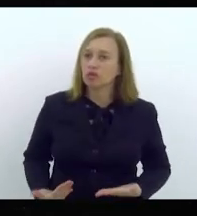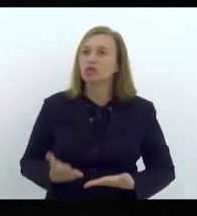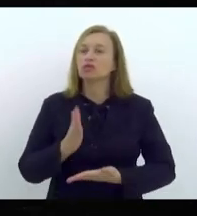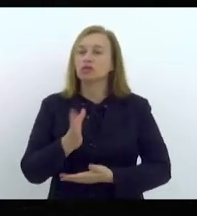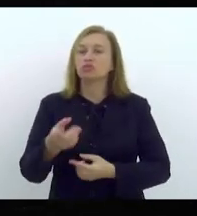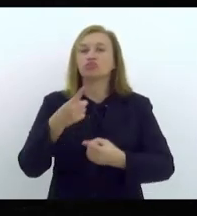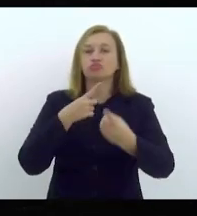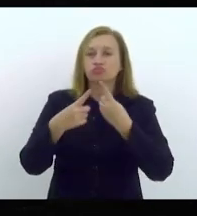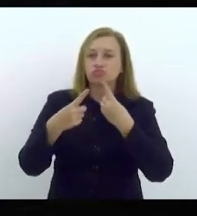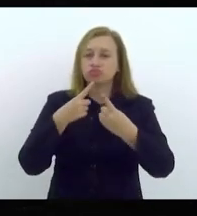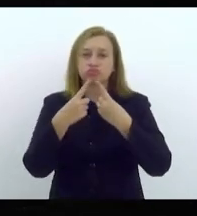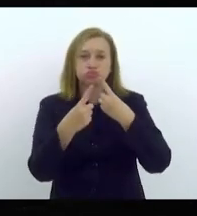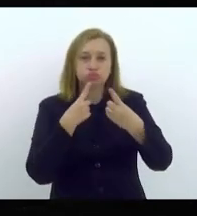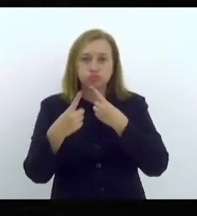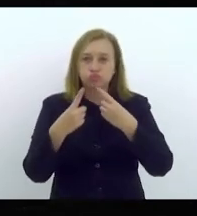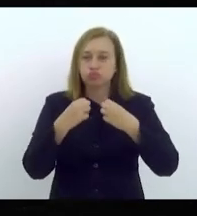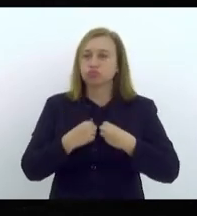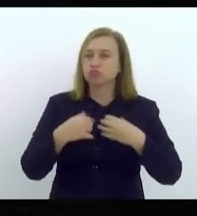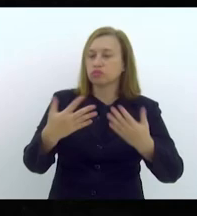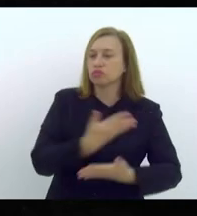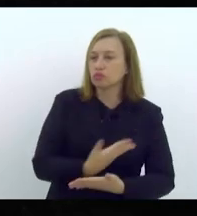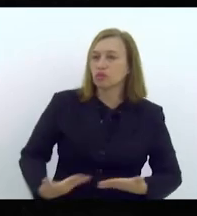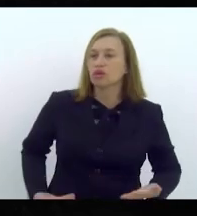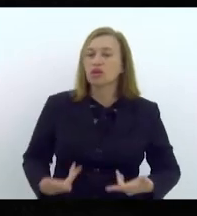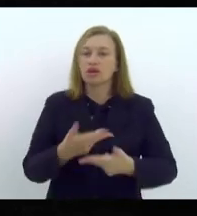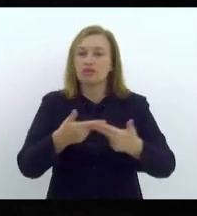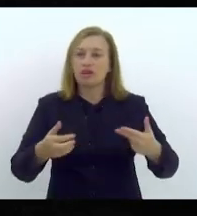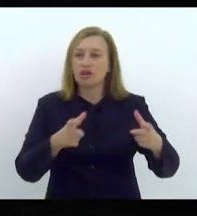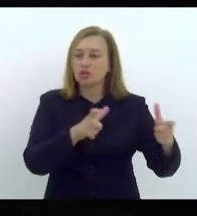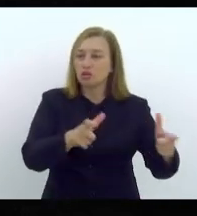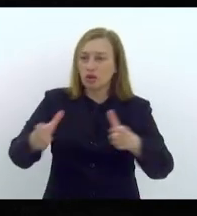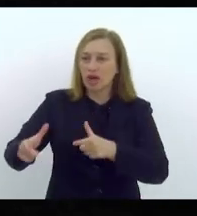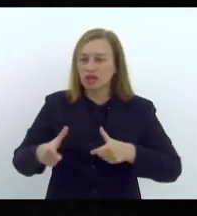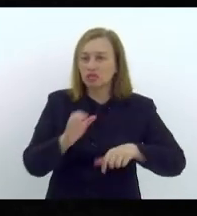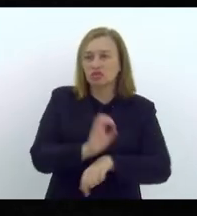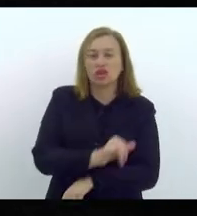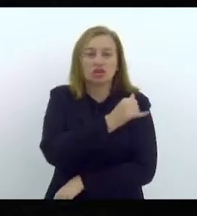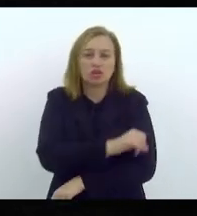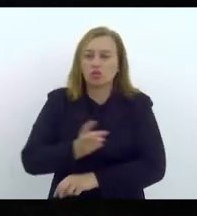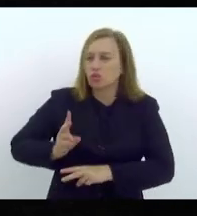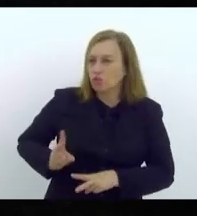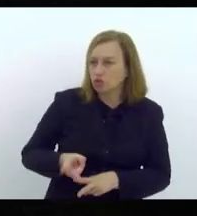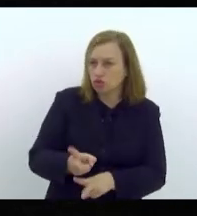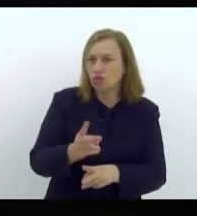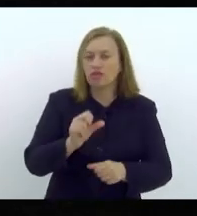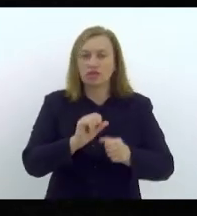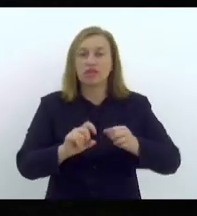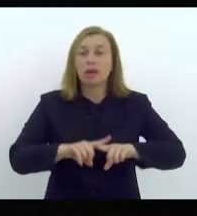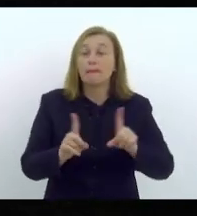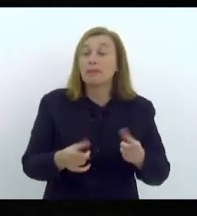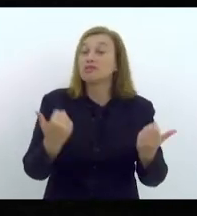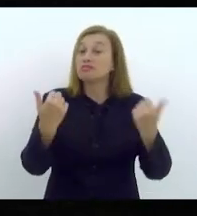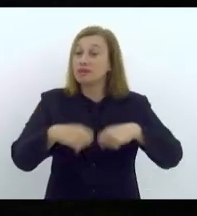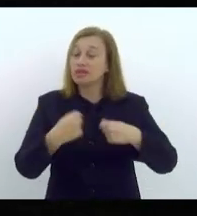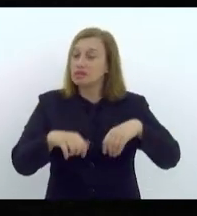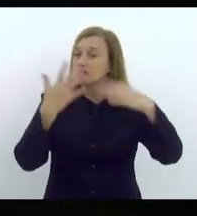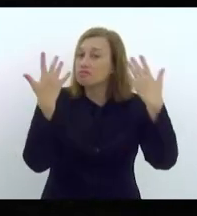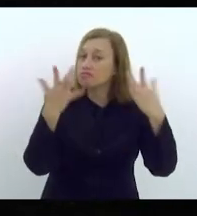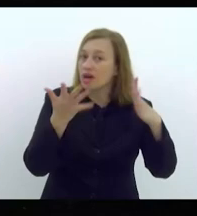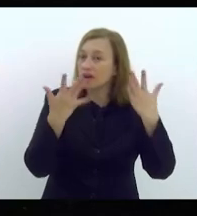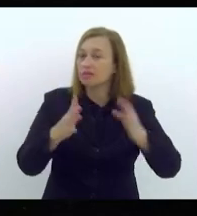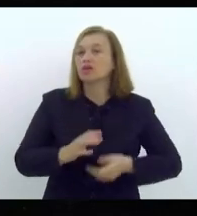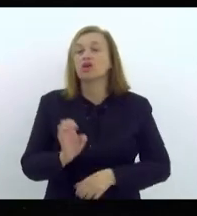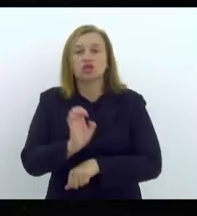dialogando. Fizemos audiência pública em várias regiões do Estado do Rio de Janeiro e vamos continuar fazendo, mas a gente precisa celebrar